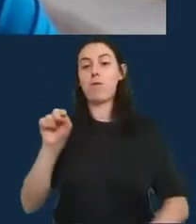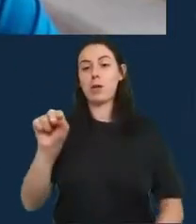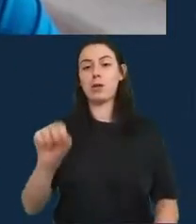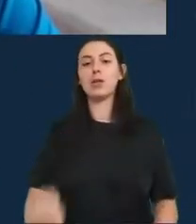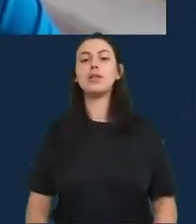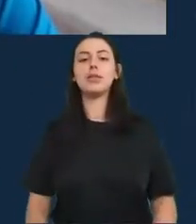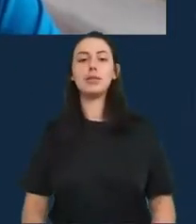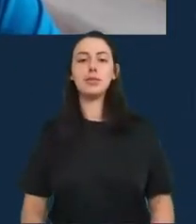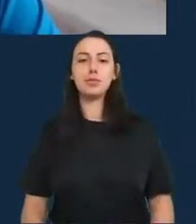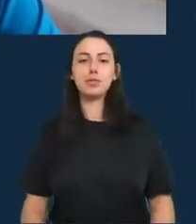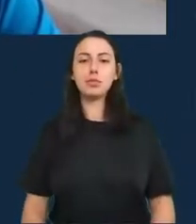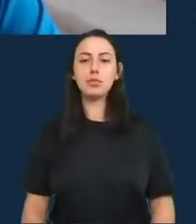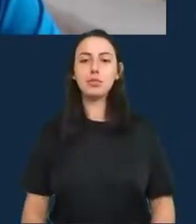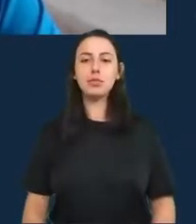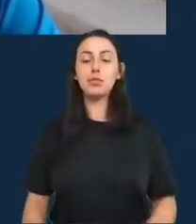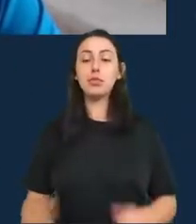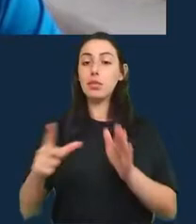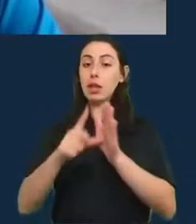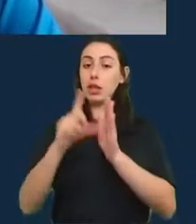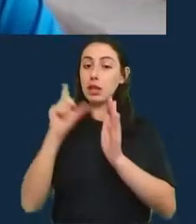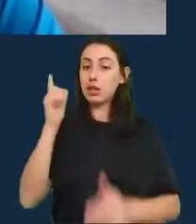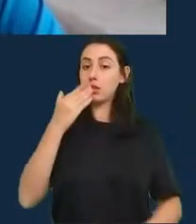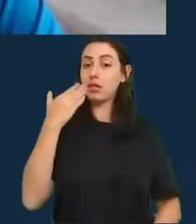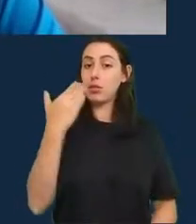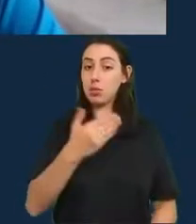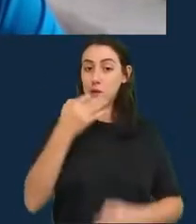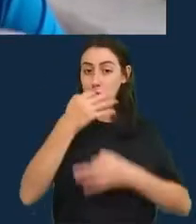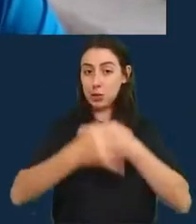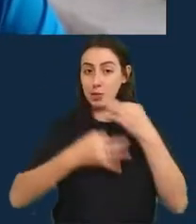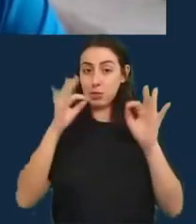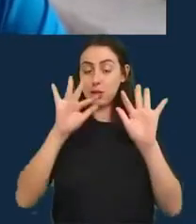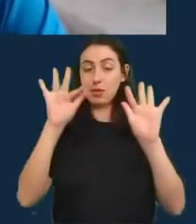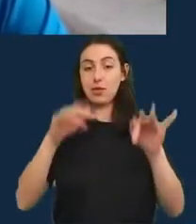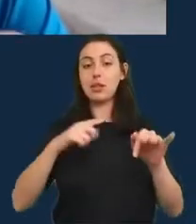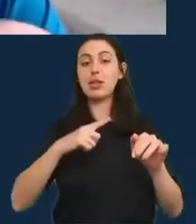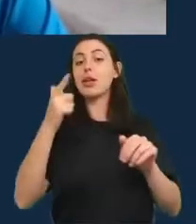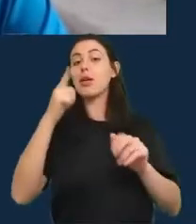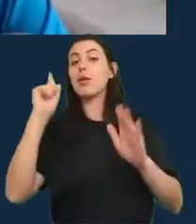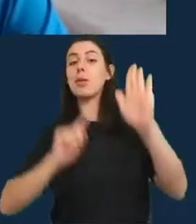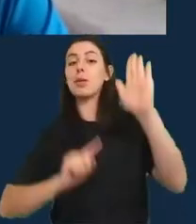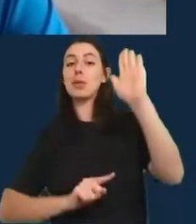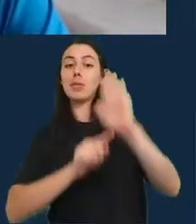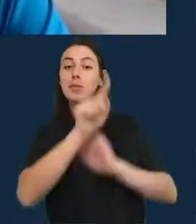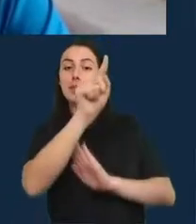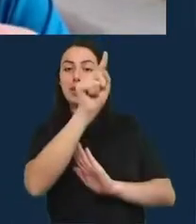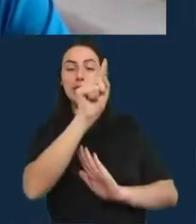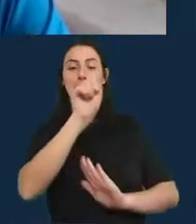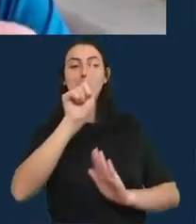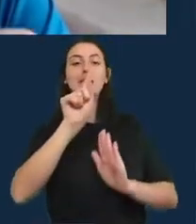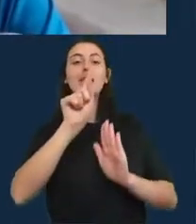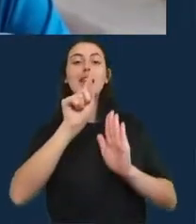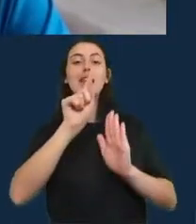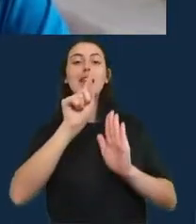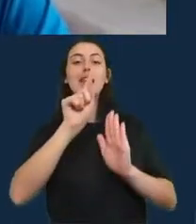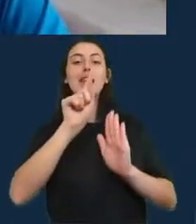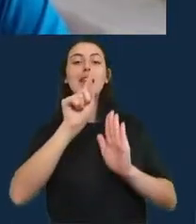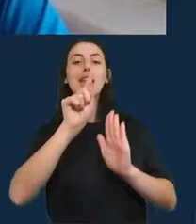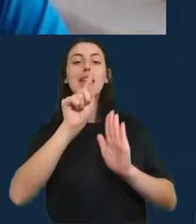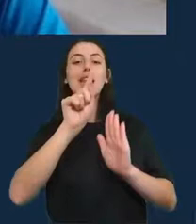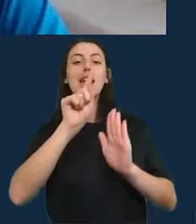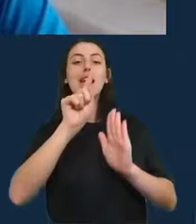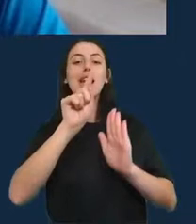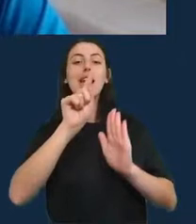antes de eu pedir os seus comentários finais temos uma pergunta aqui atrasada que chegou agora você disse que